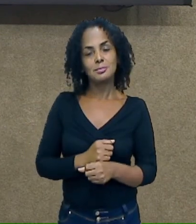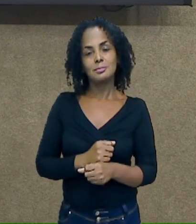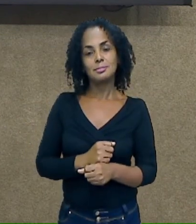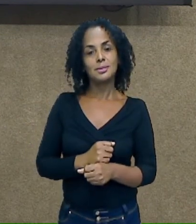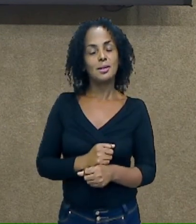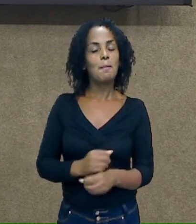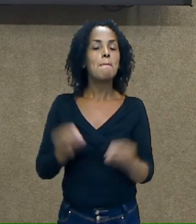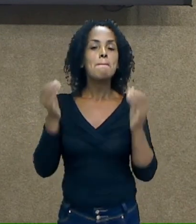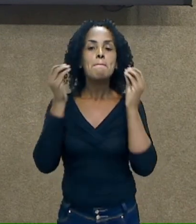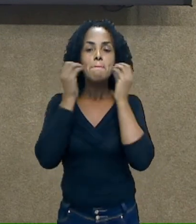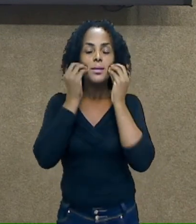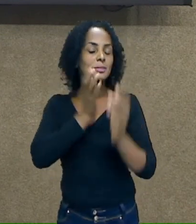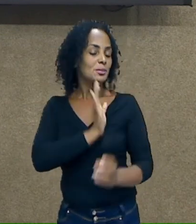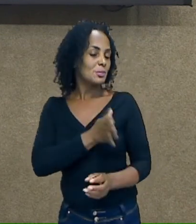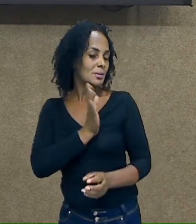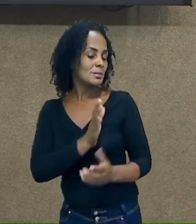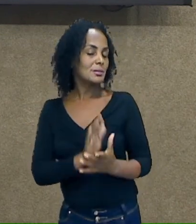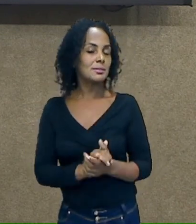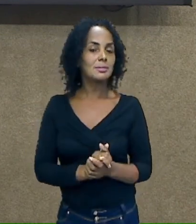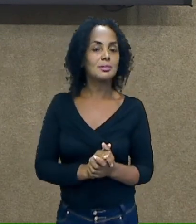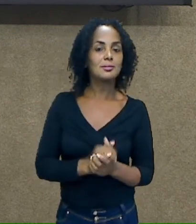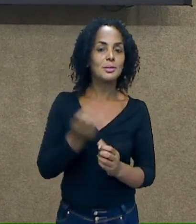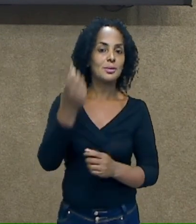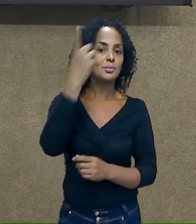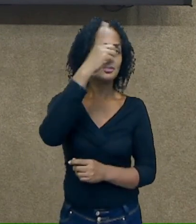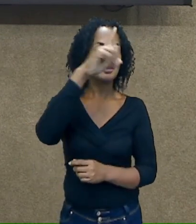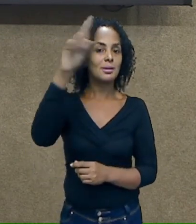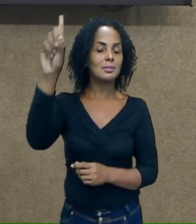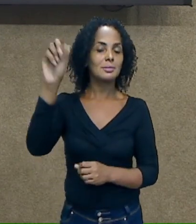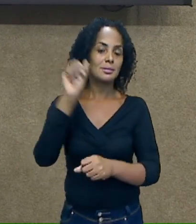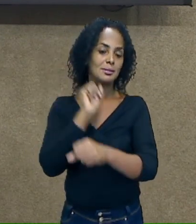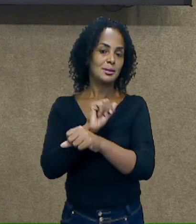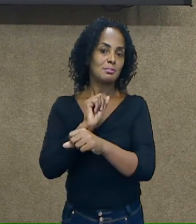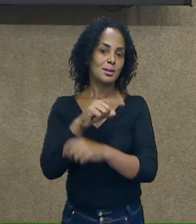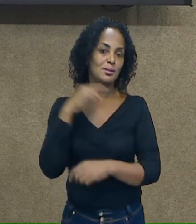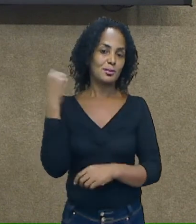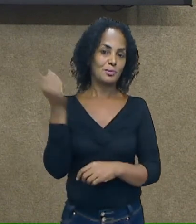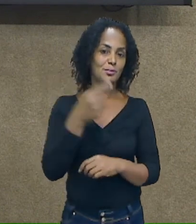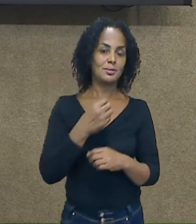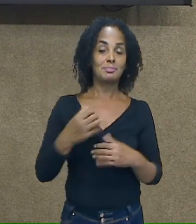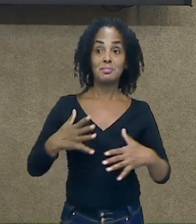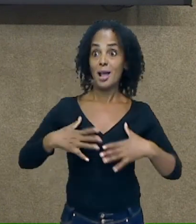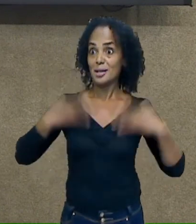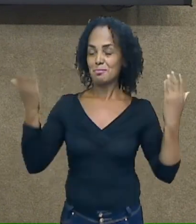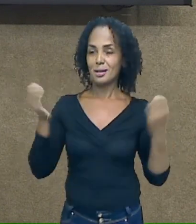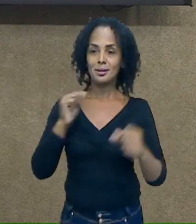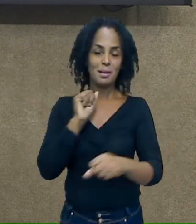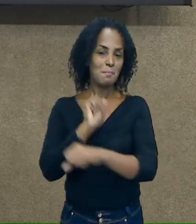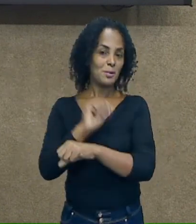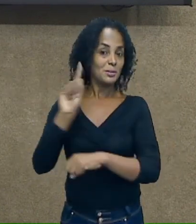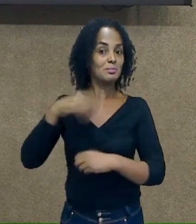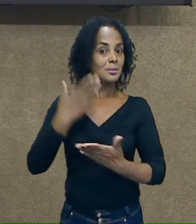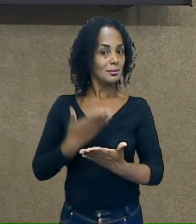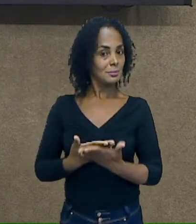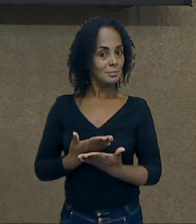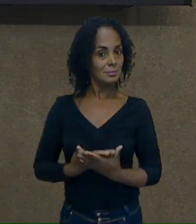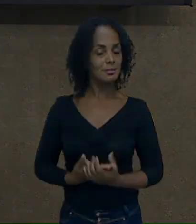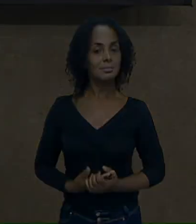um beijo no coração. Que vocês fiquem com Deus. E espero vocês animados para a próxima aula.